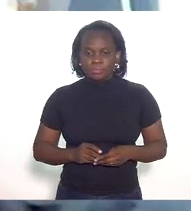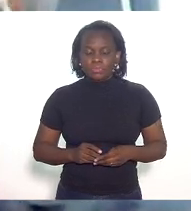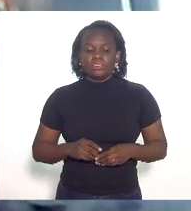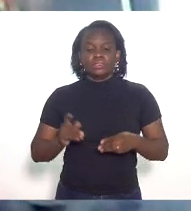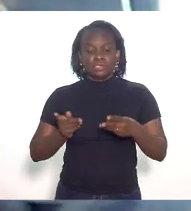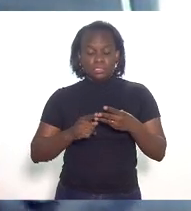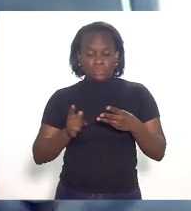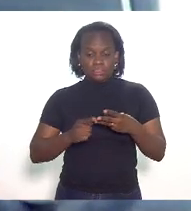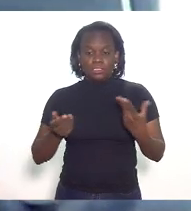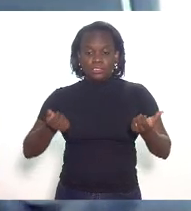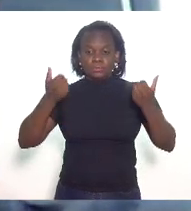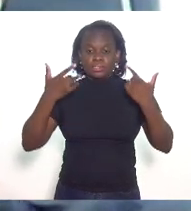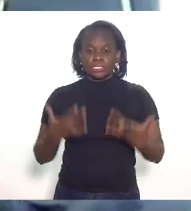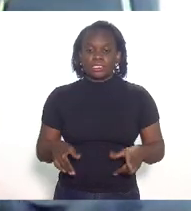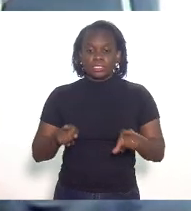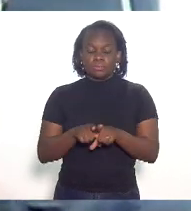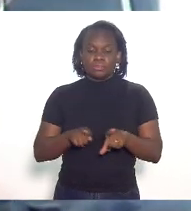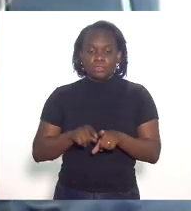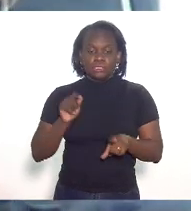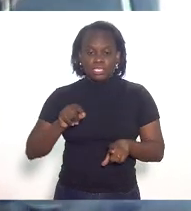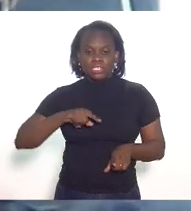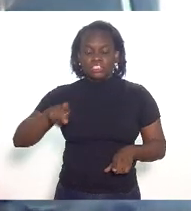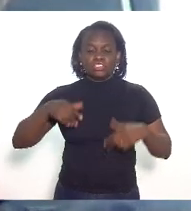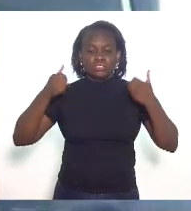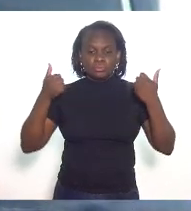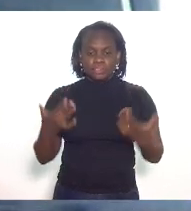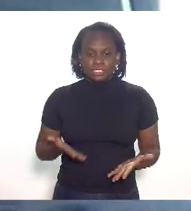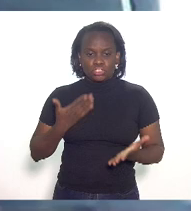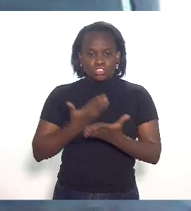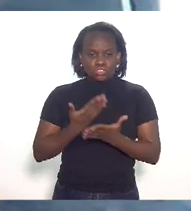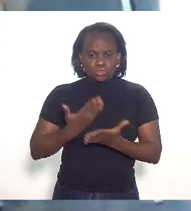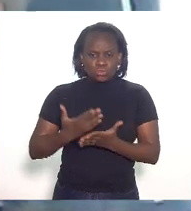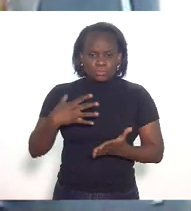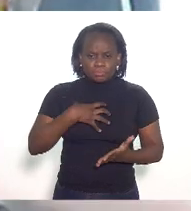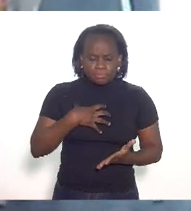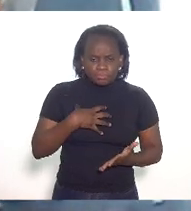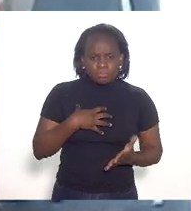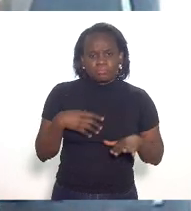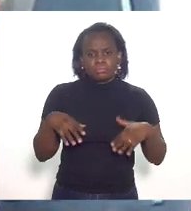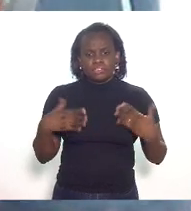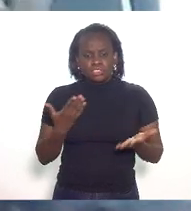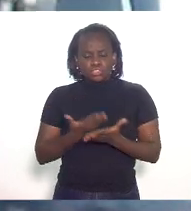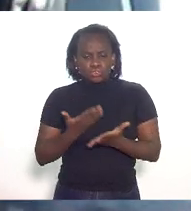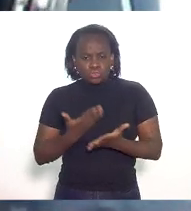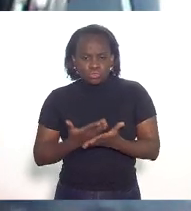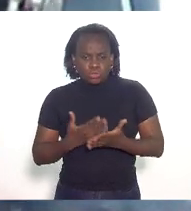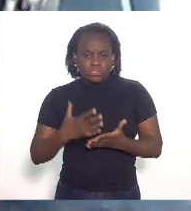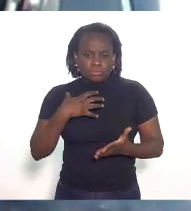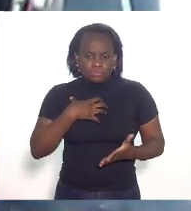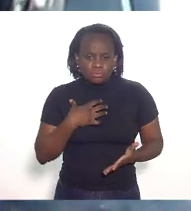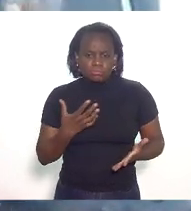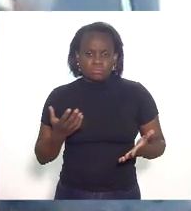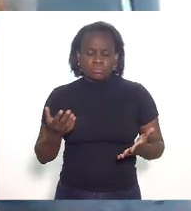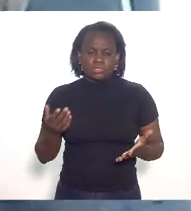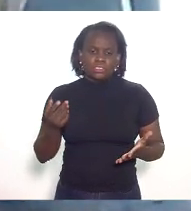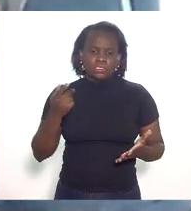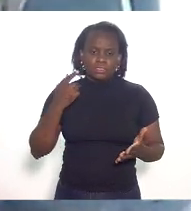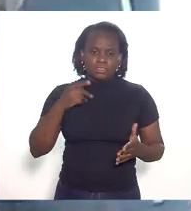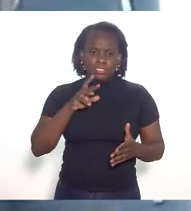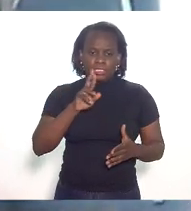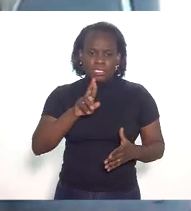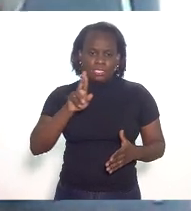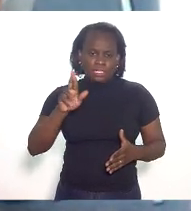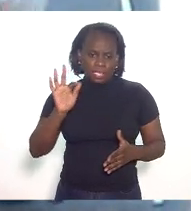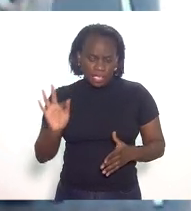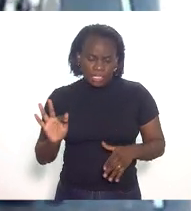terceiro ponto que eu queria destacar também quando a gente fala aí do estudo de impacto então falando de estudo de impacto da LRF